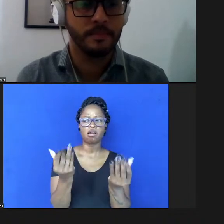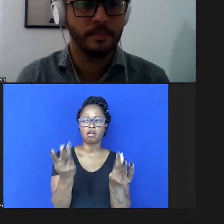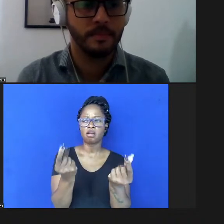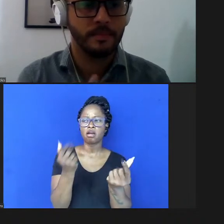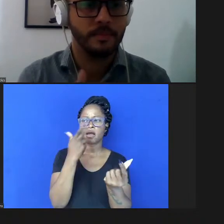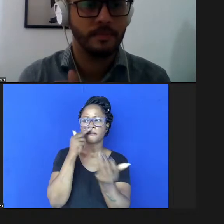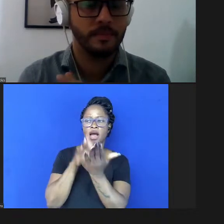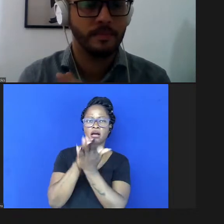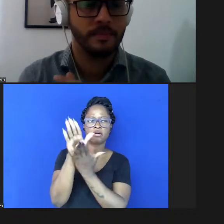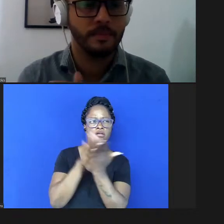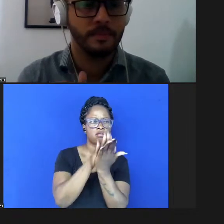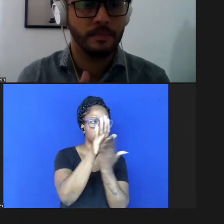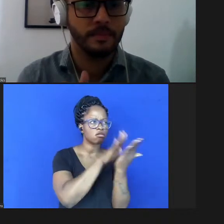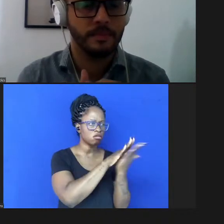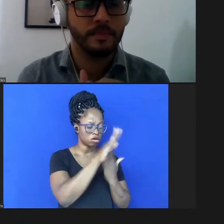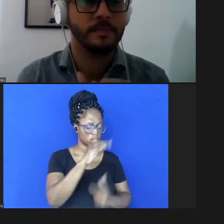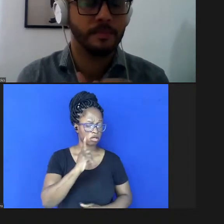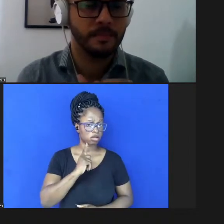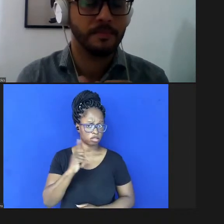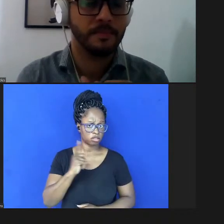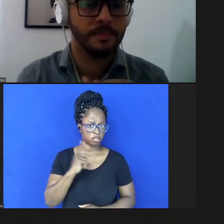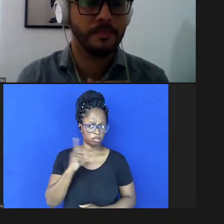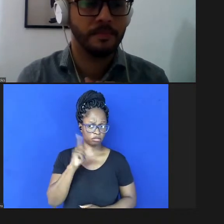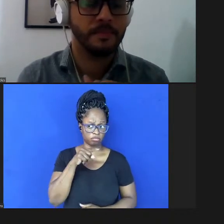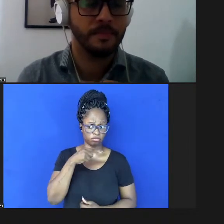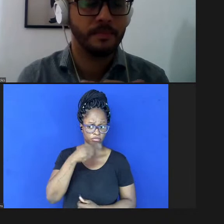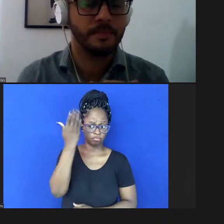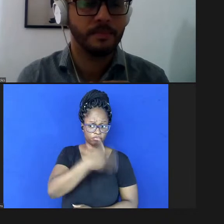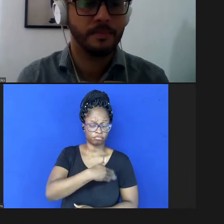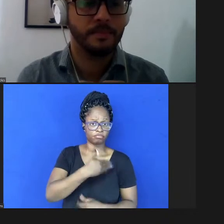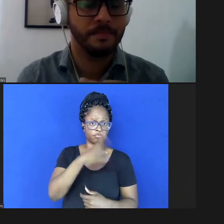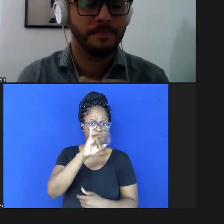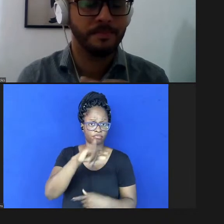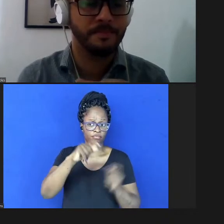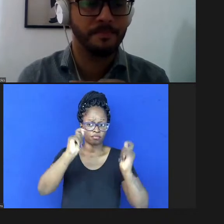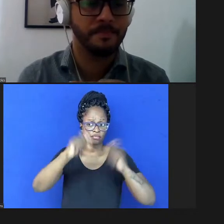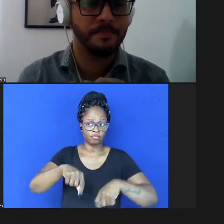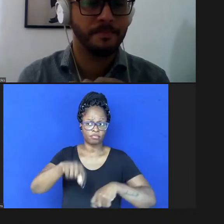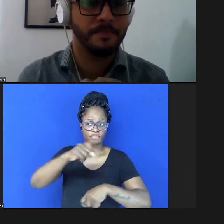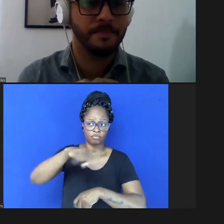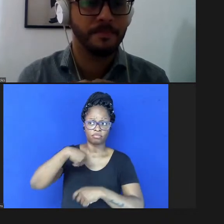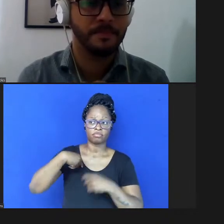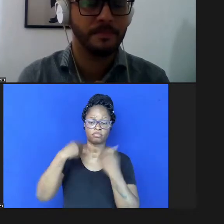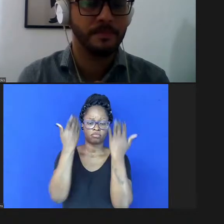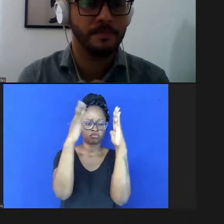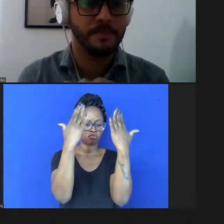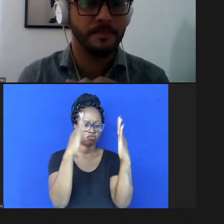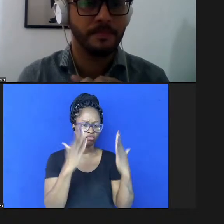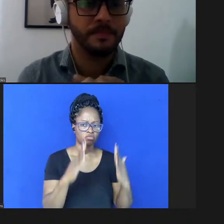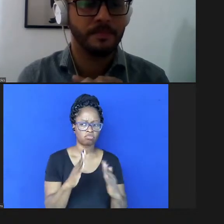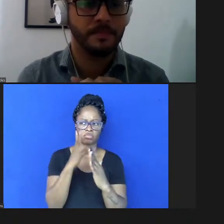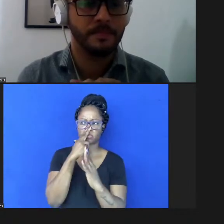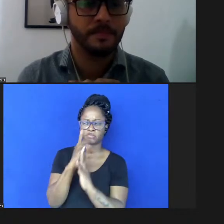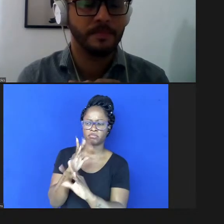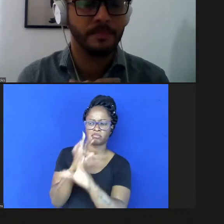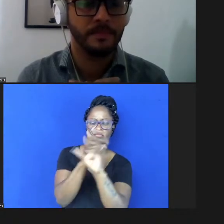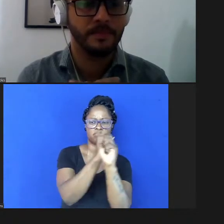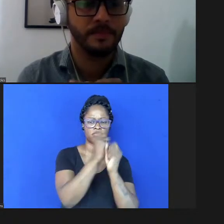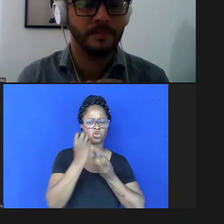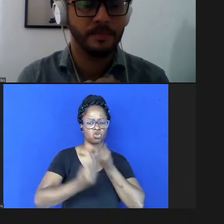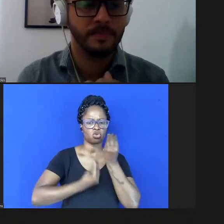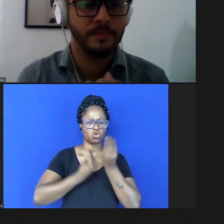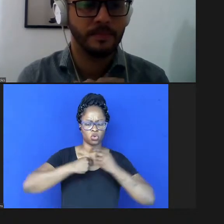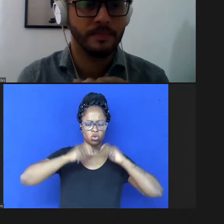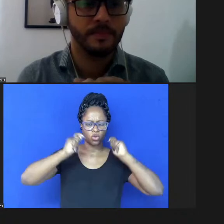publicações que sejam reconhecidas vão acabar fazendo isso se nós dissermos que serão avaliados baseados em quão bem